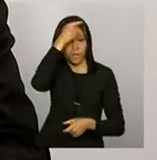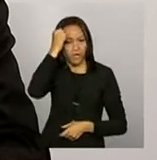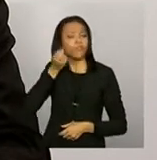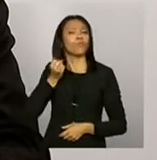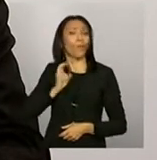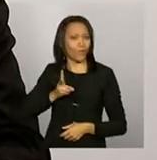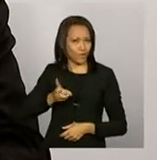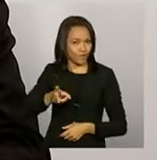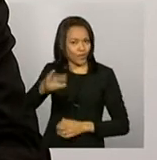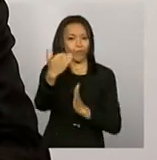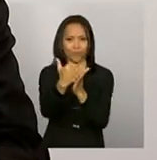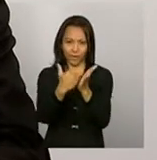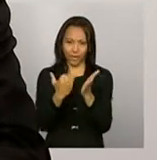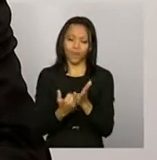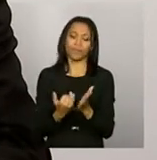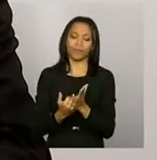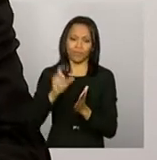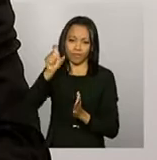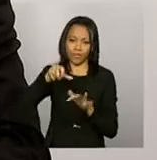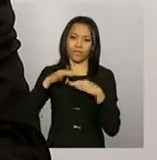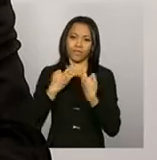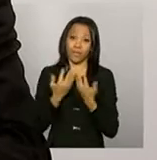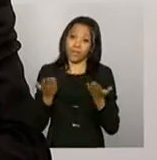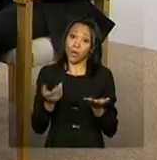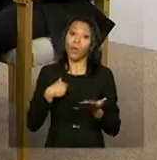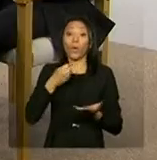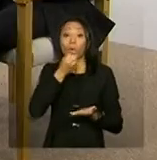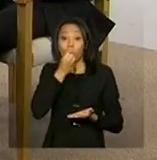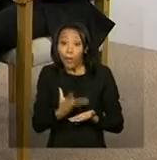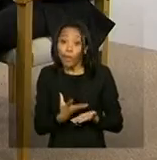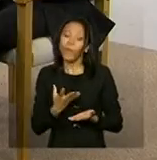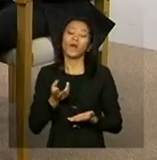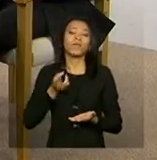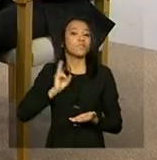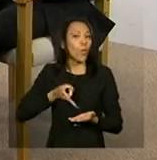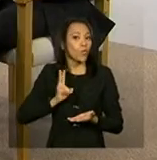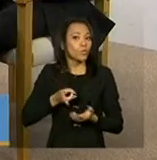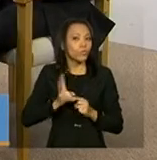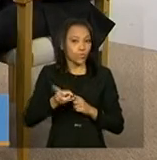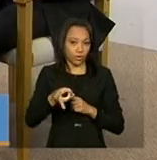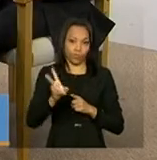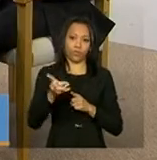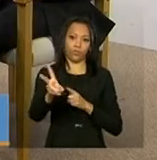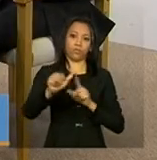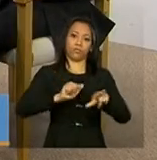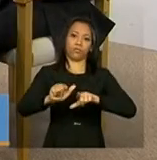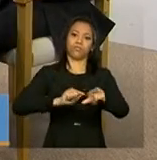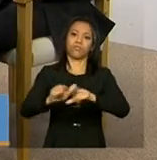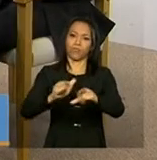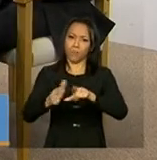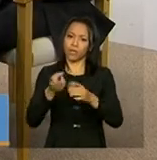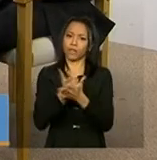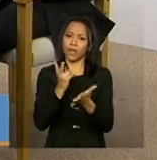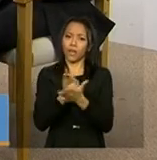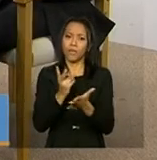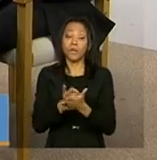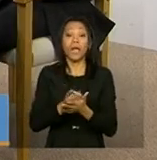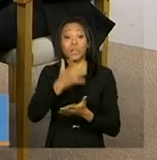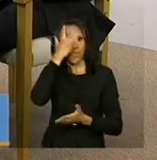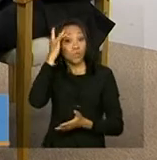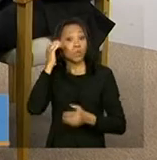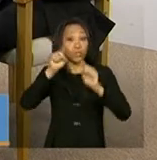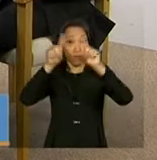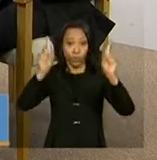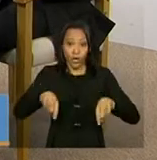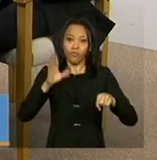o Bolsa Família normalmente. O ideal é sempre que haja a maior continuidade possível, o aproveitamento dos funcionários, sempre que